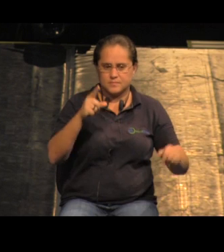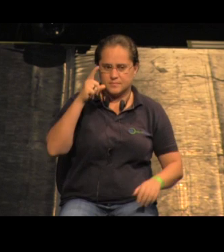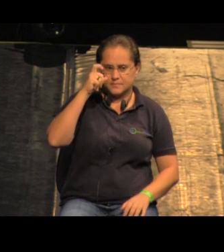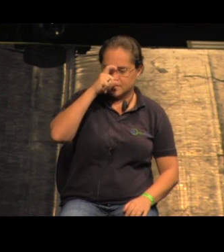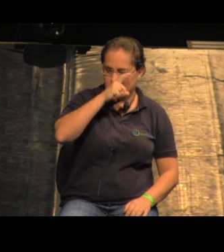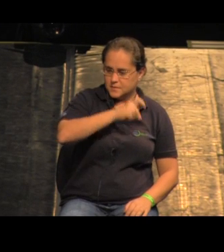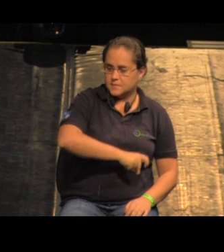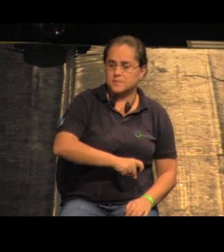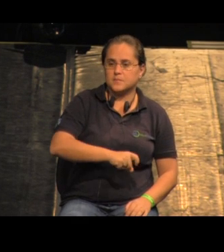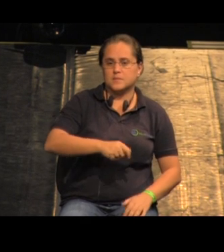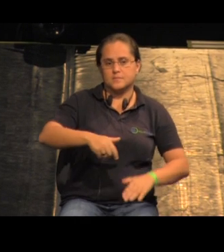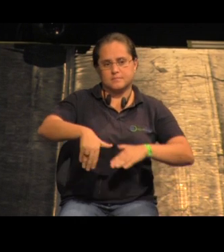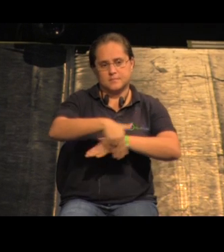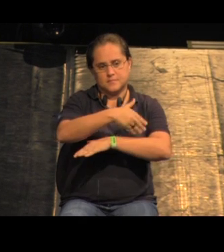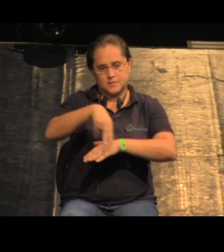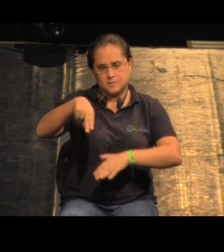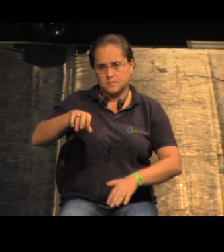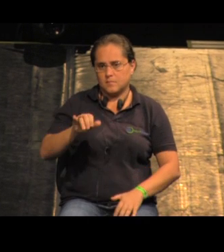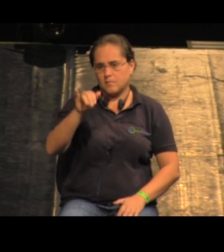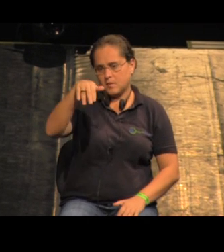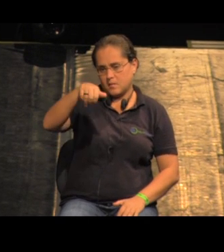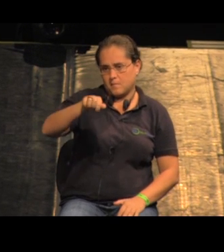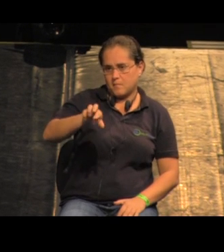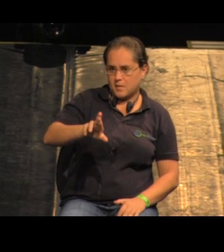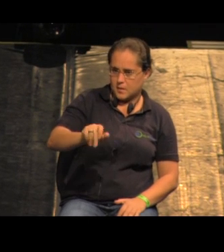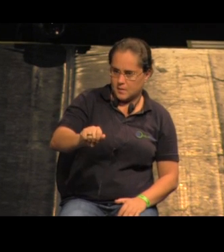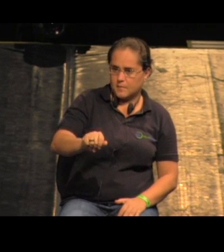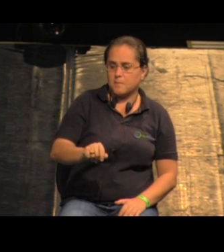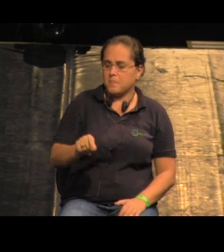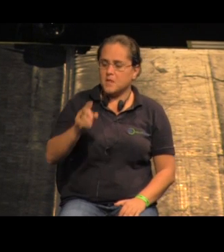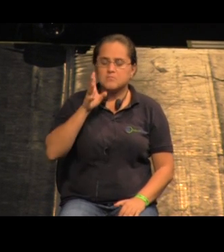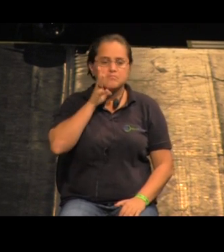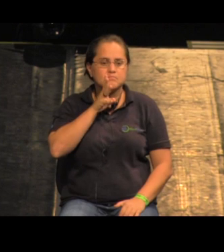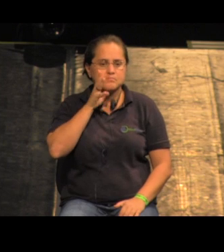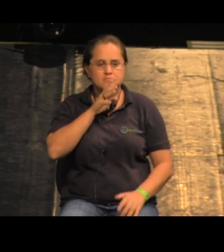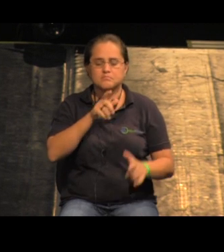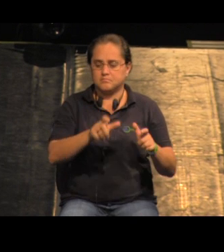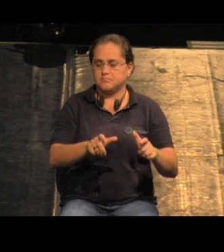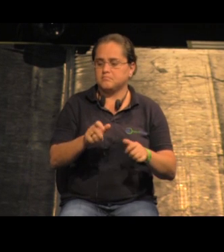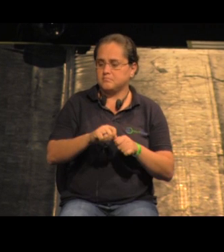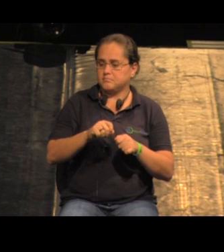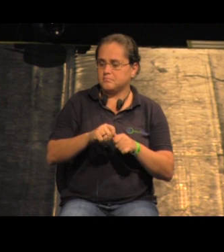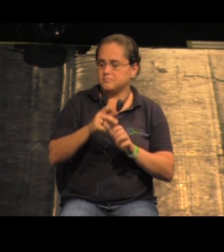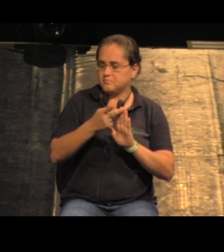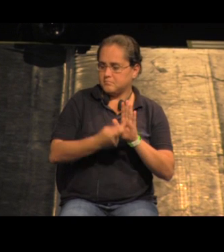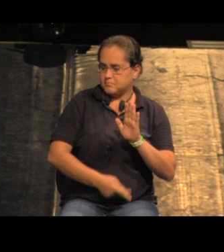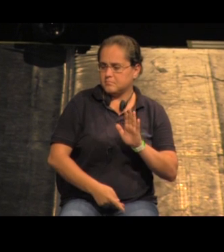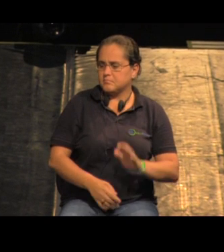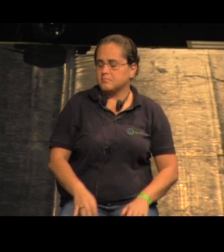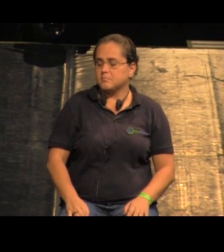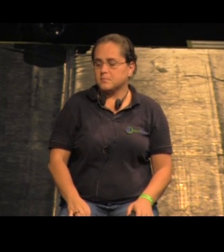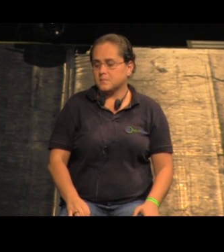é onde está a avenida Niemeyer então isso aqui é o Leblon um lugar legal pra fazer projeto né o Hotel